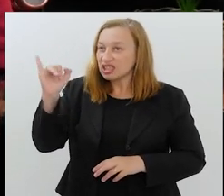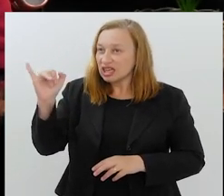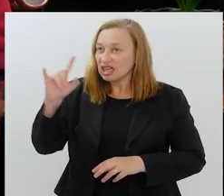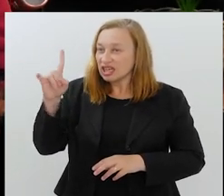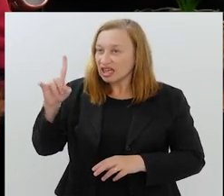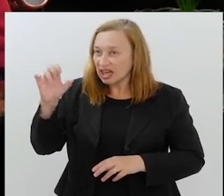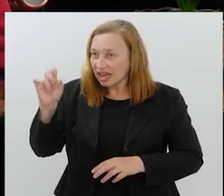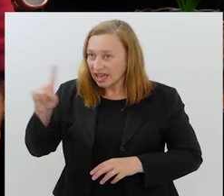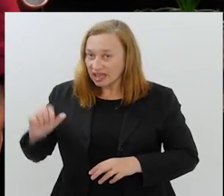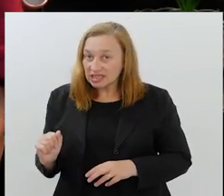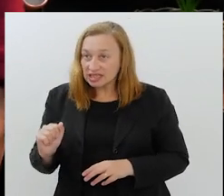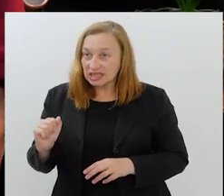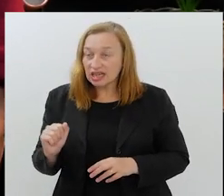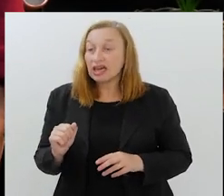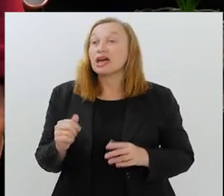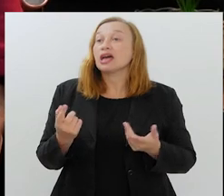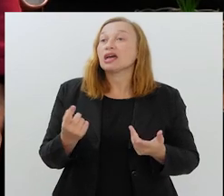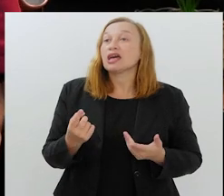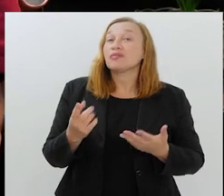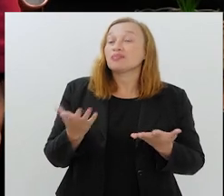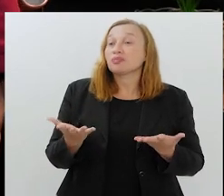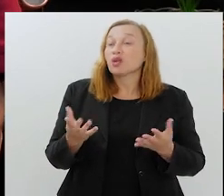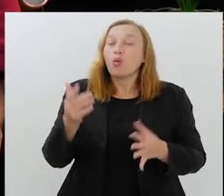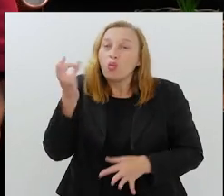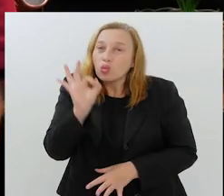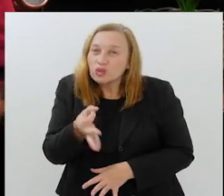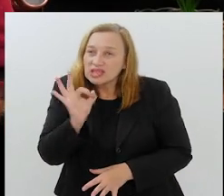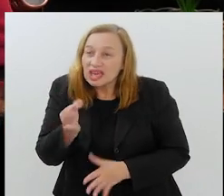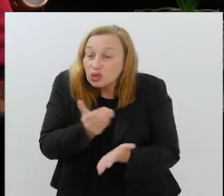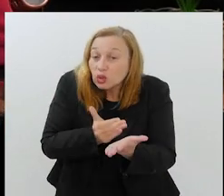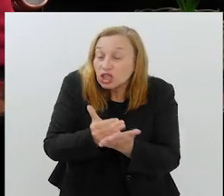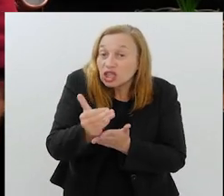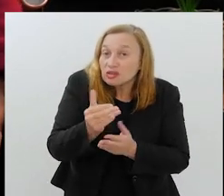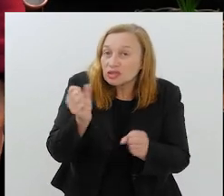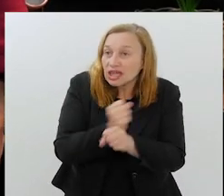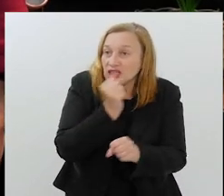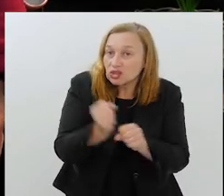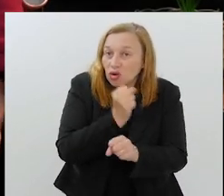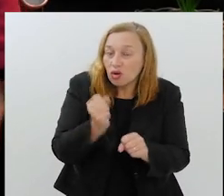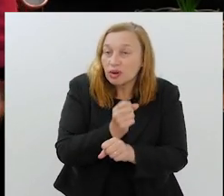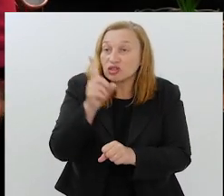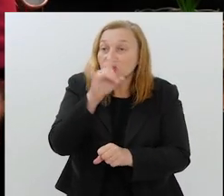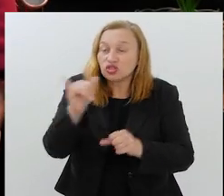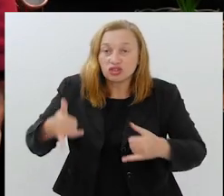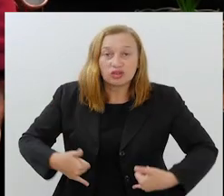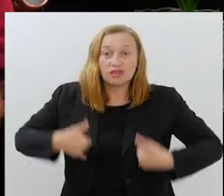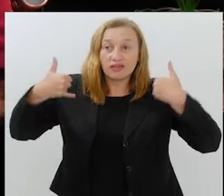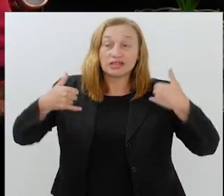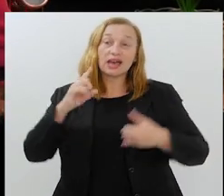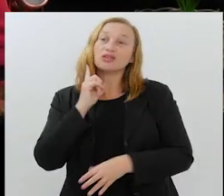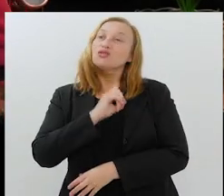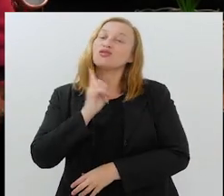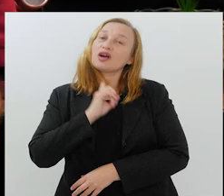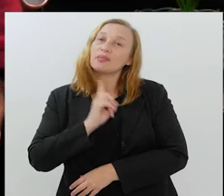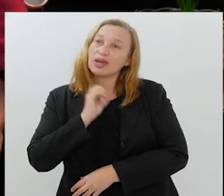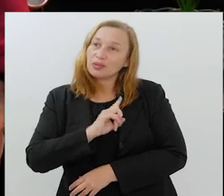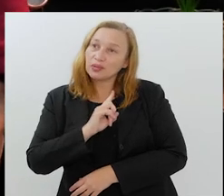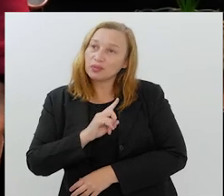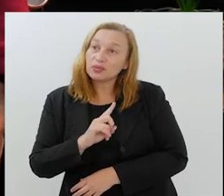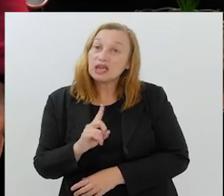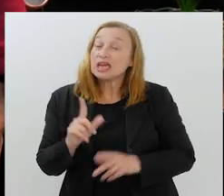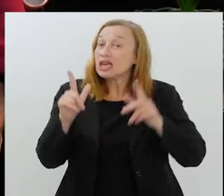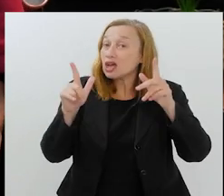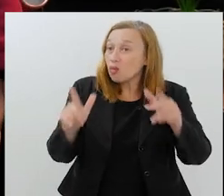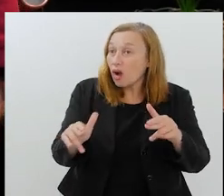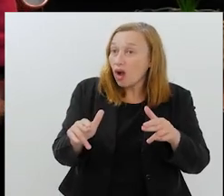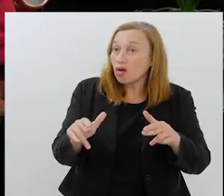2029, data do aniversário do Flamengo, 15 de novembro. O Flamengo vai vender aí os chamados tijolinhos, como fez com